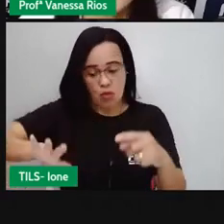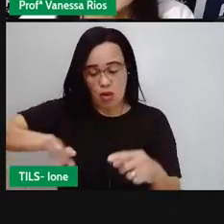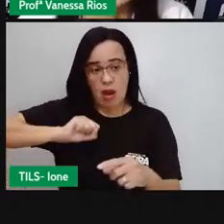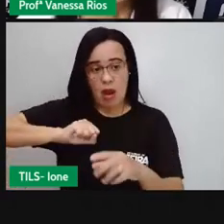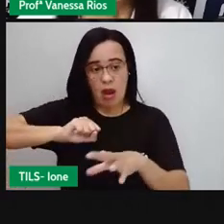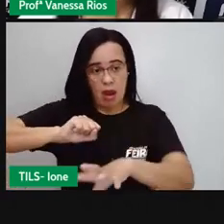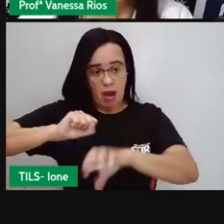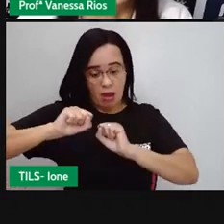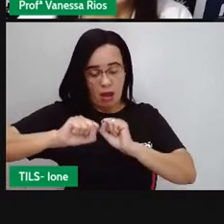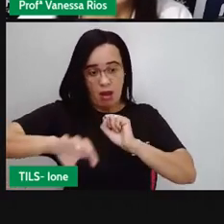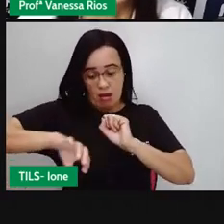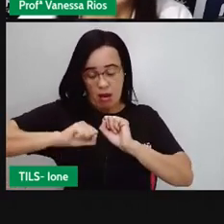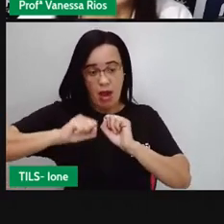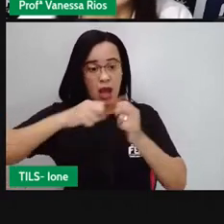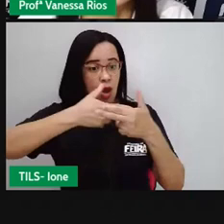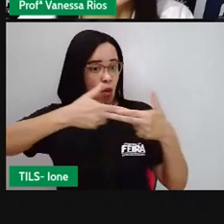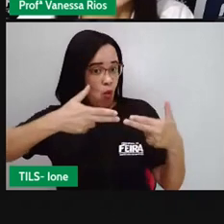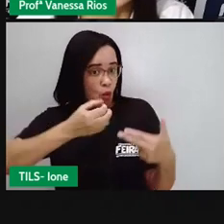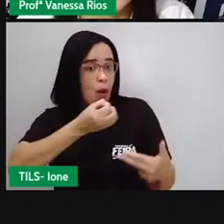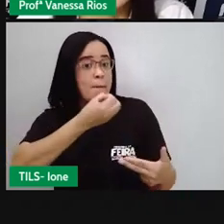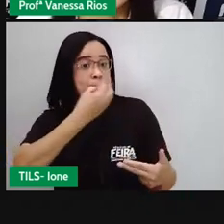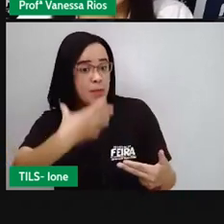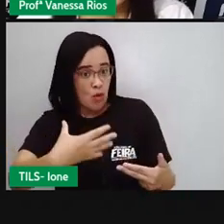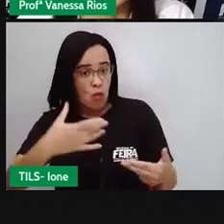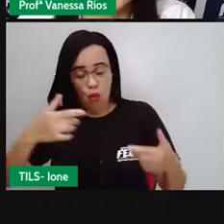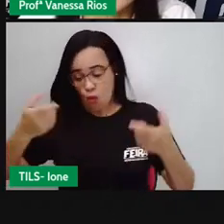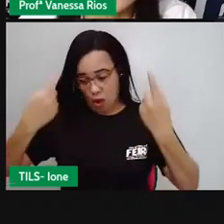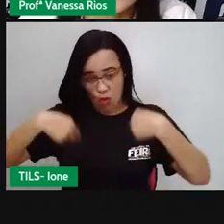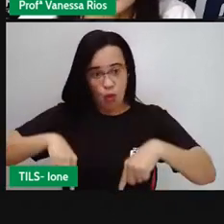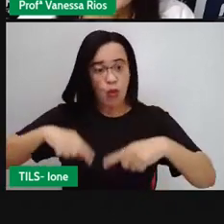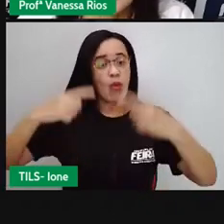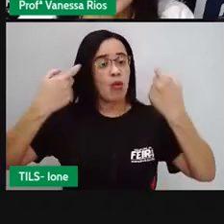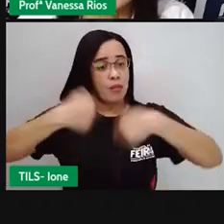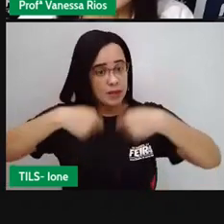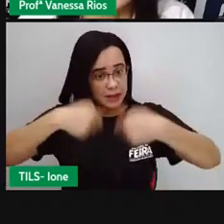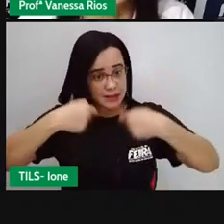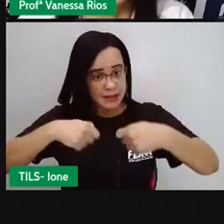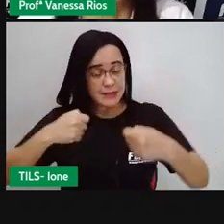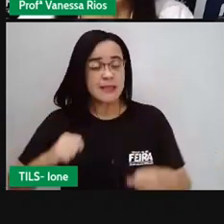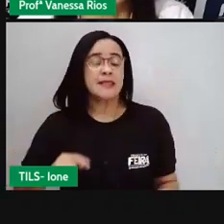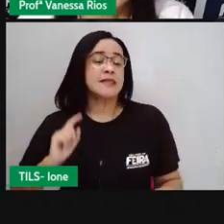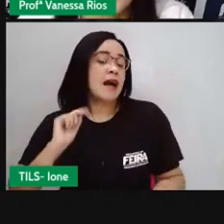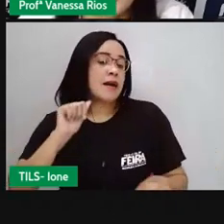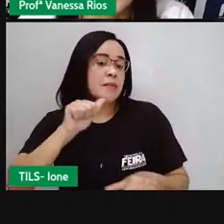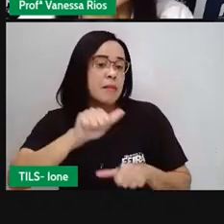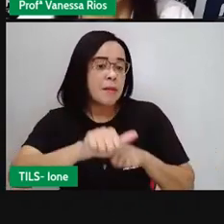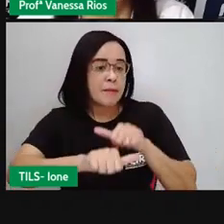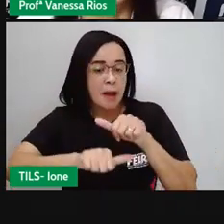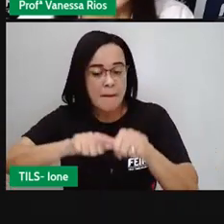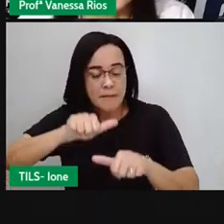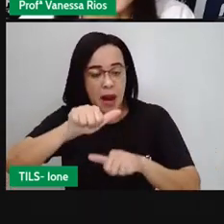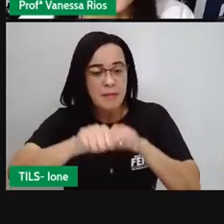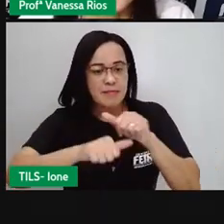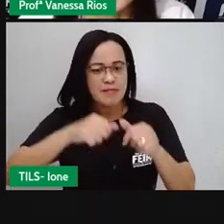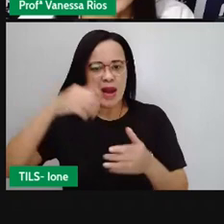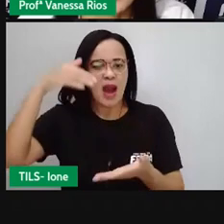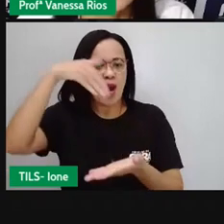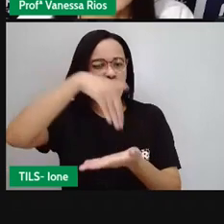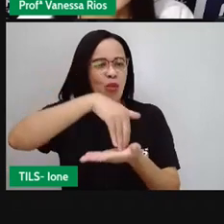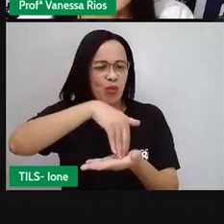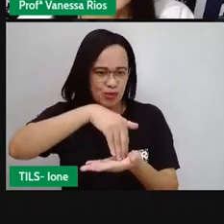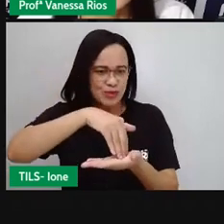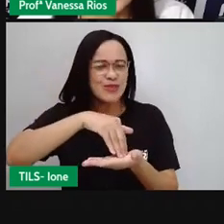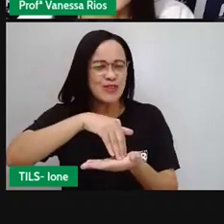as vitaminas que o nosso corpo precisa. E aí esse processo todo é realizado pelo sistema digestório.